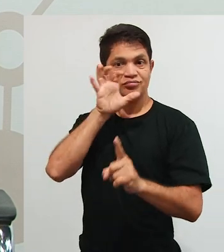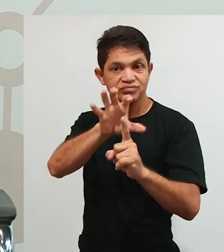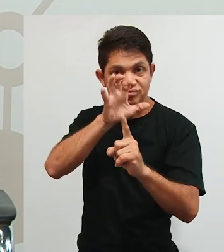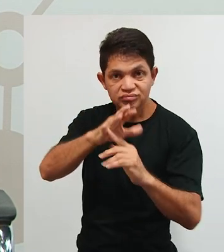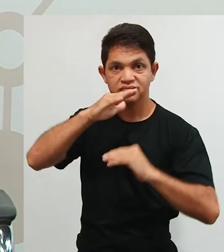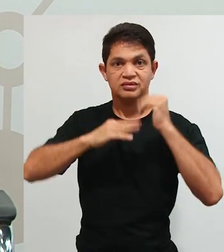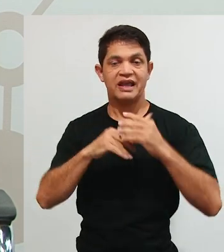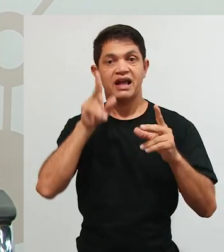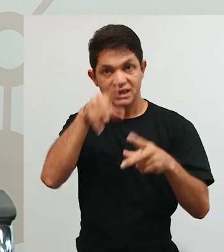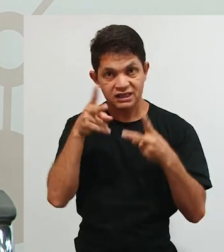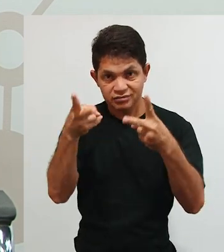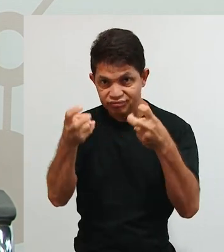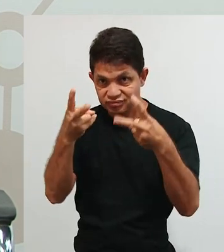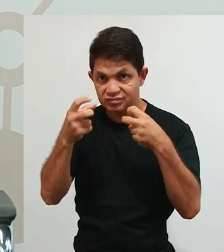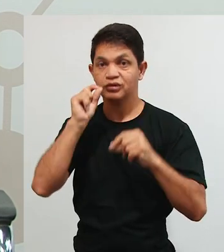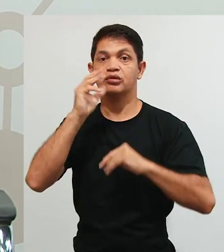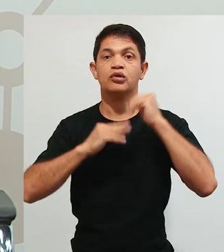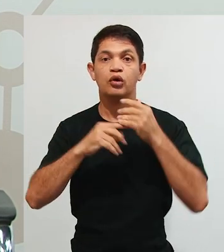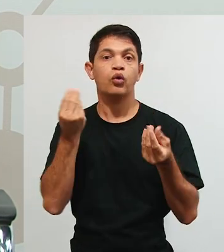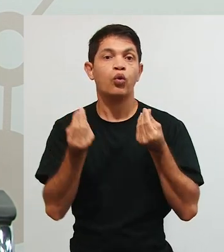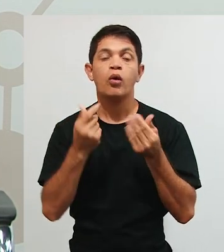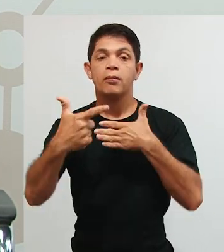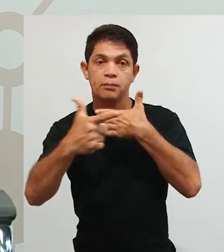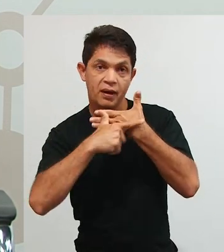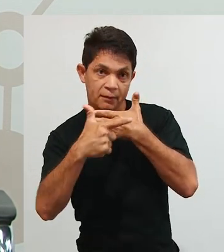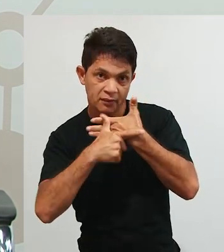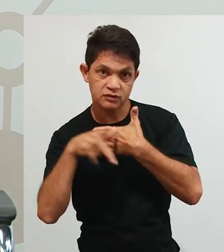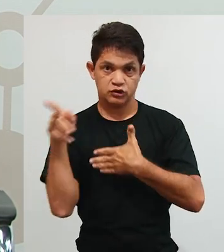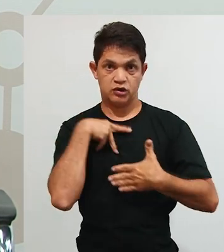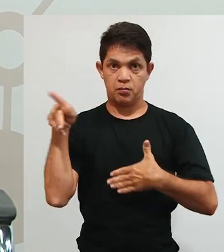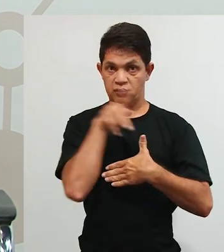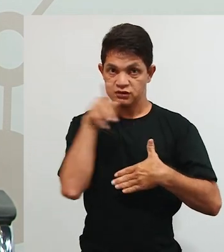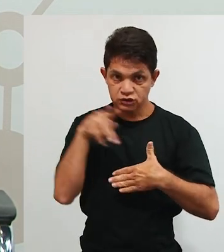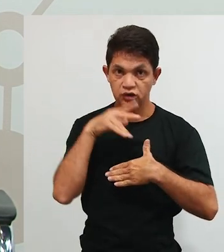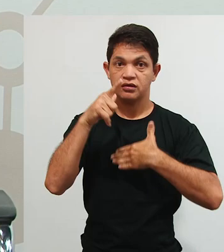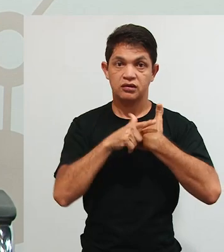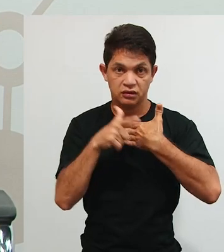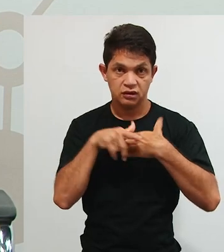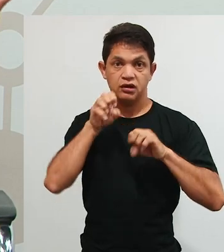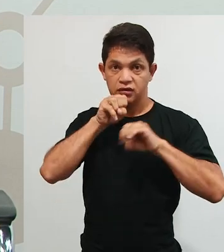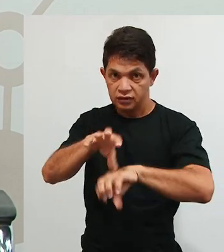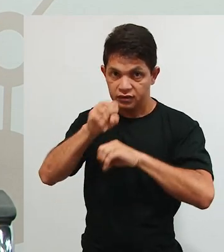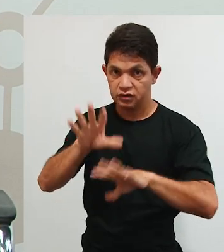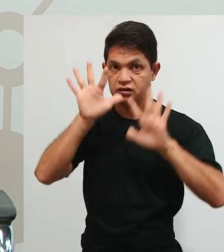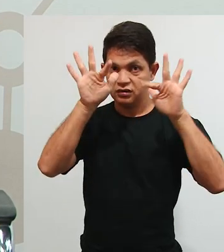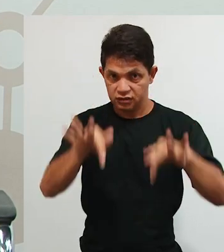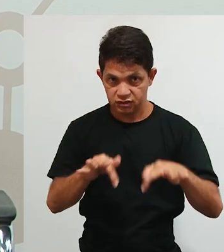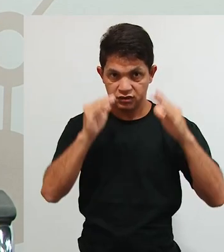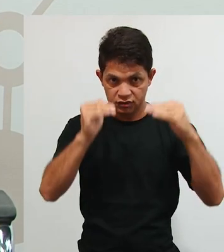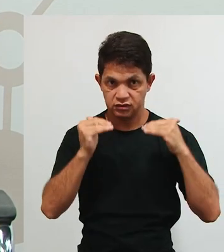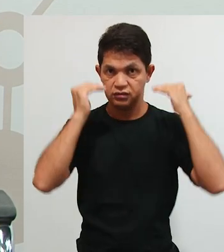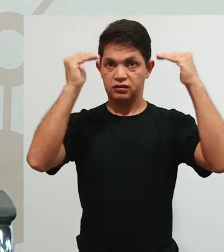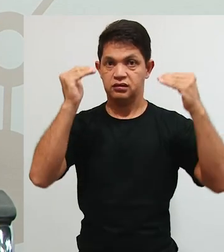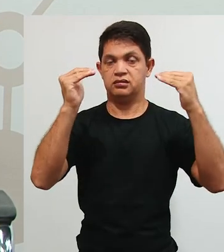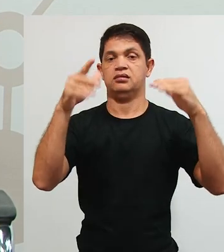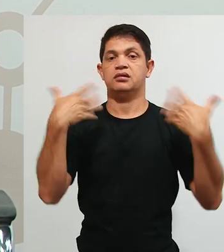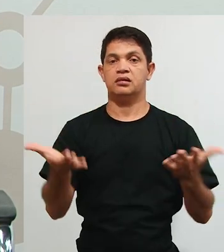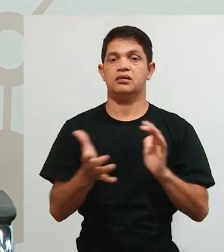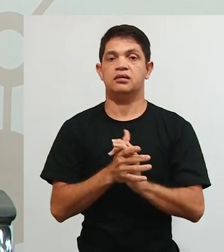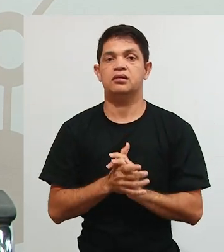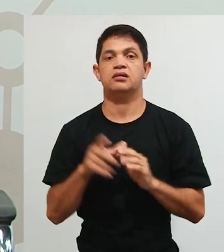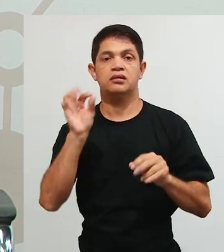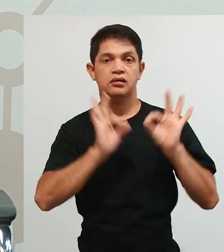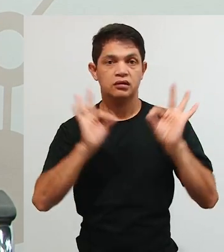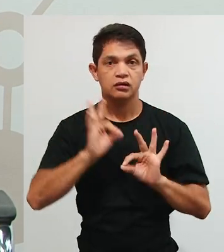concepção, o papel central aqui é no professor, é o professor que vai dominar. Essa aprendizagem vai ser a